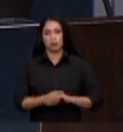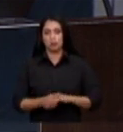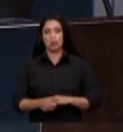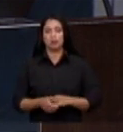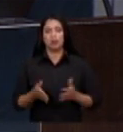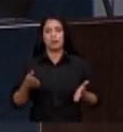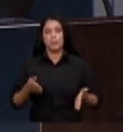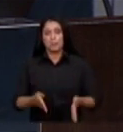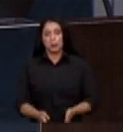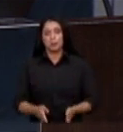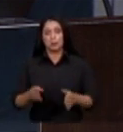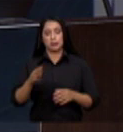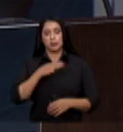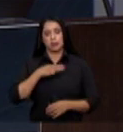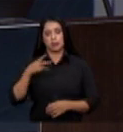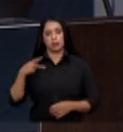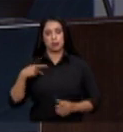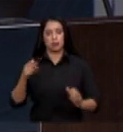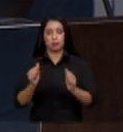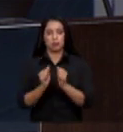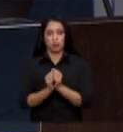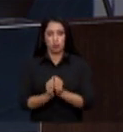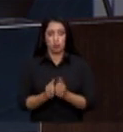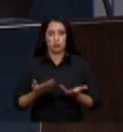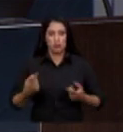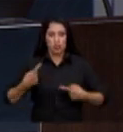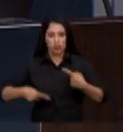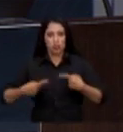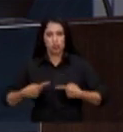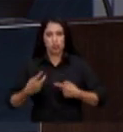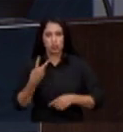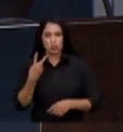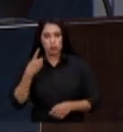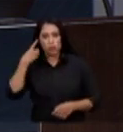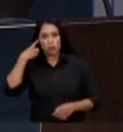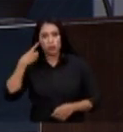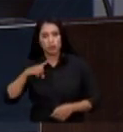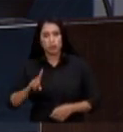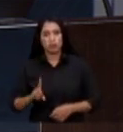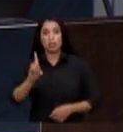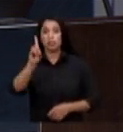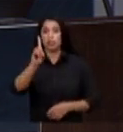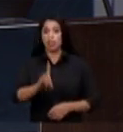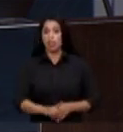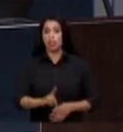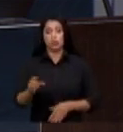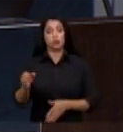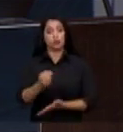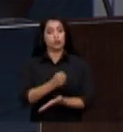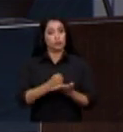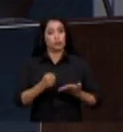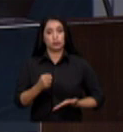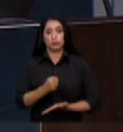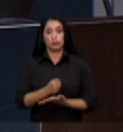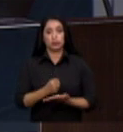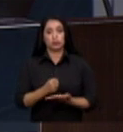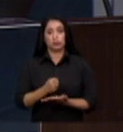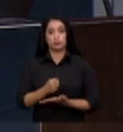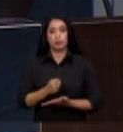Público que também nos acompanhou nós discutimos nesses dois dias direitos fundamentais vários